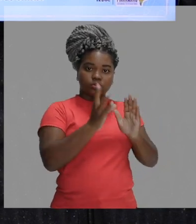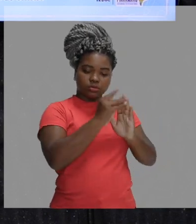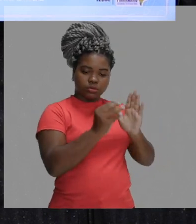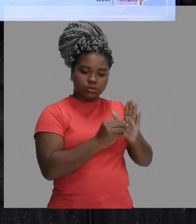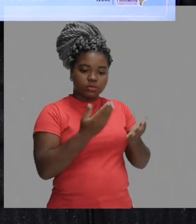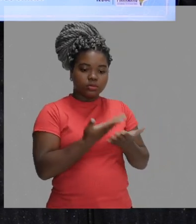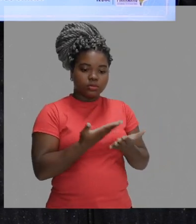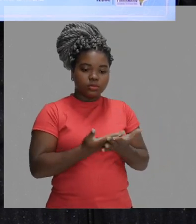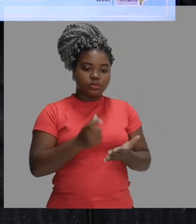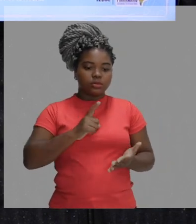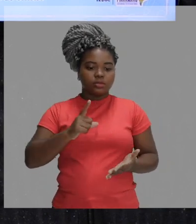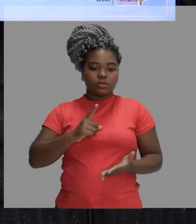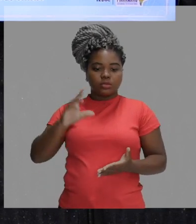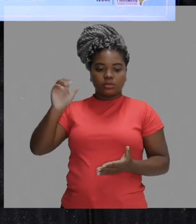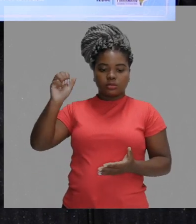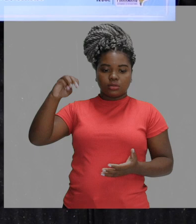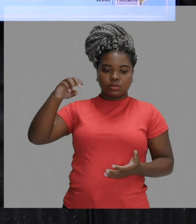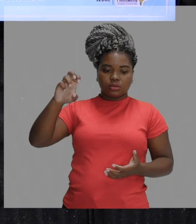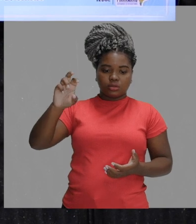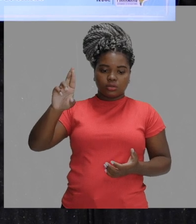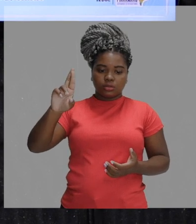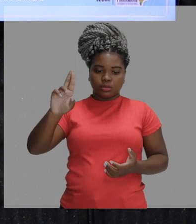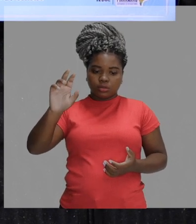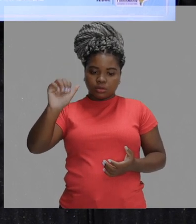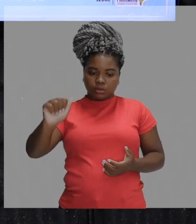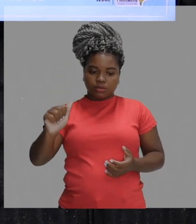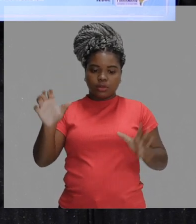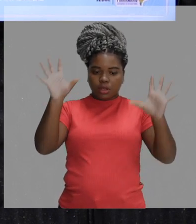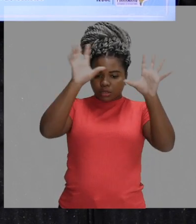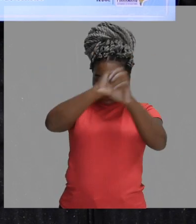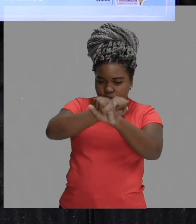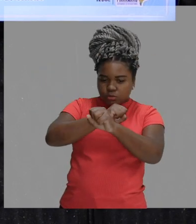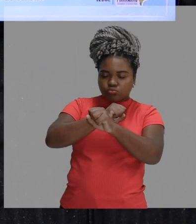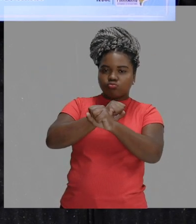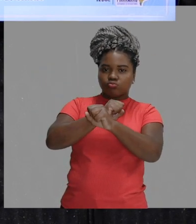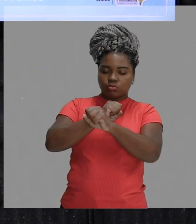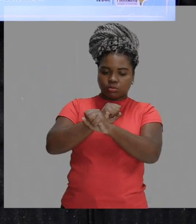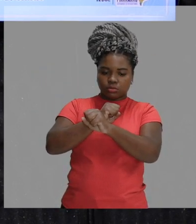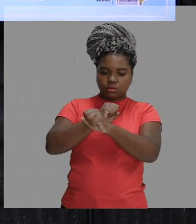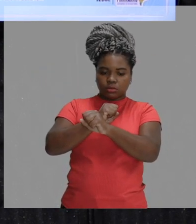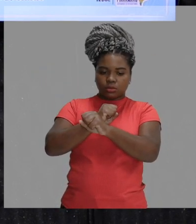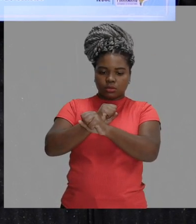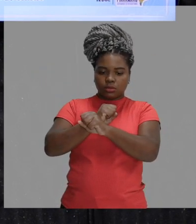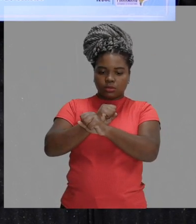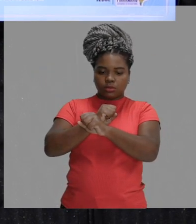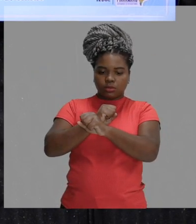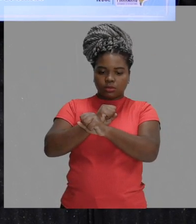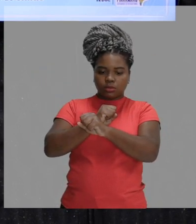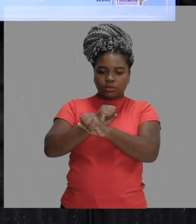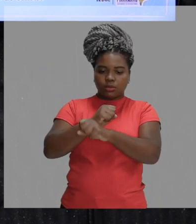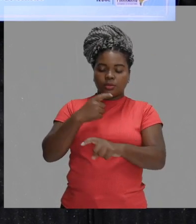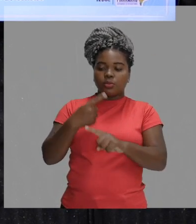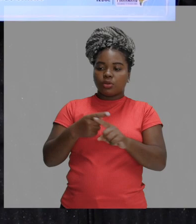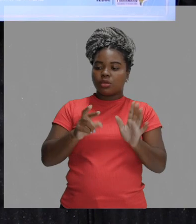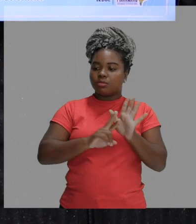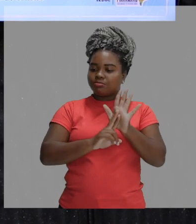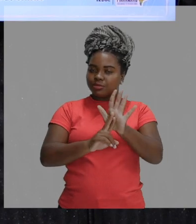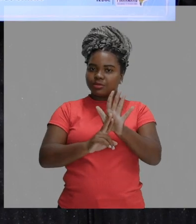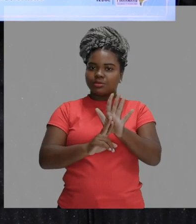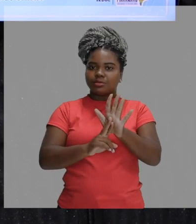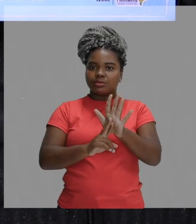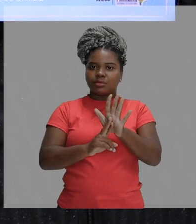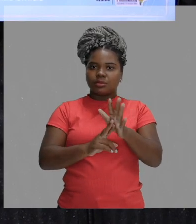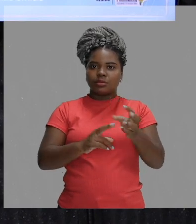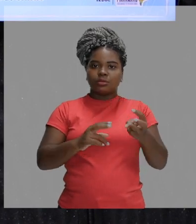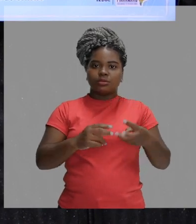nós vamos falar sobre a câmera escura de orifício, porque a câmera escura de orifício vai tratar desses princípios